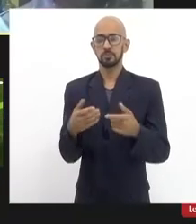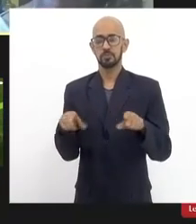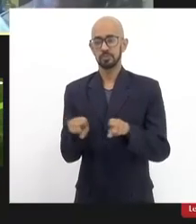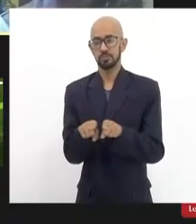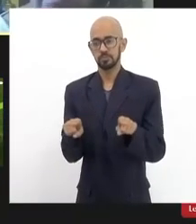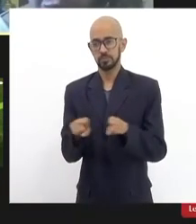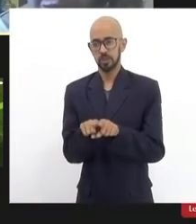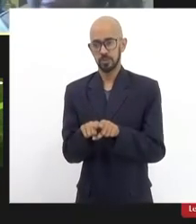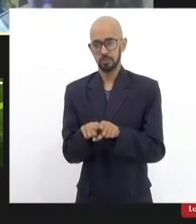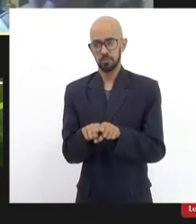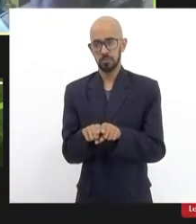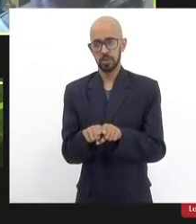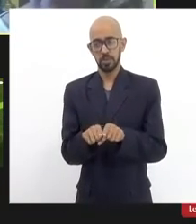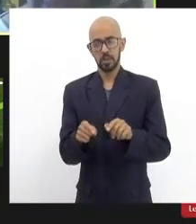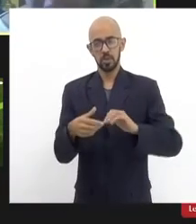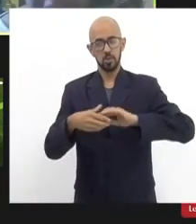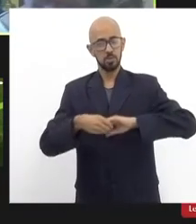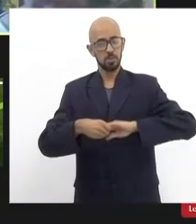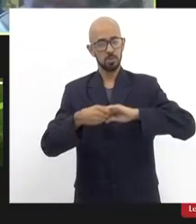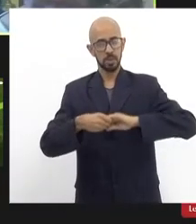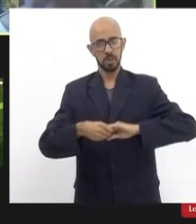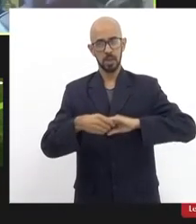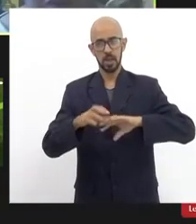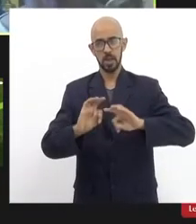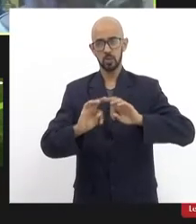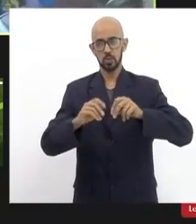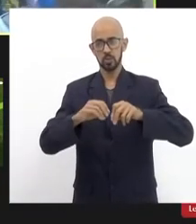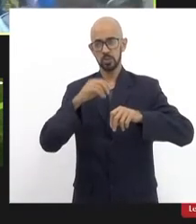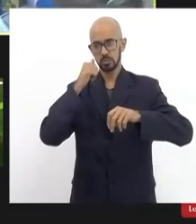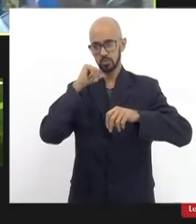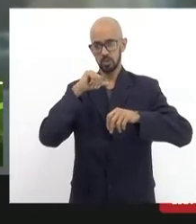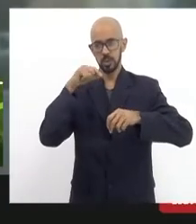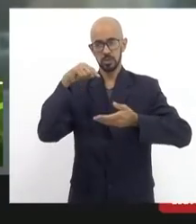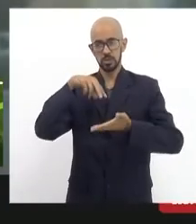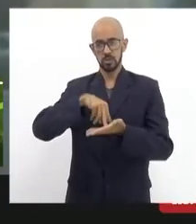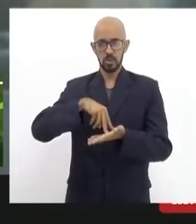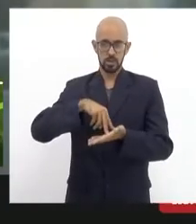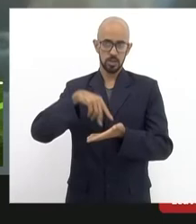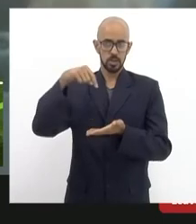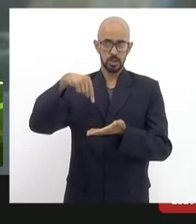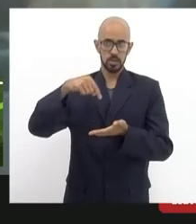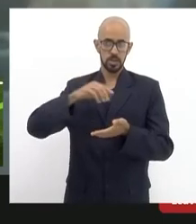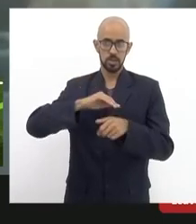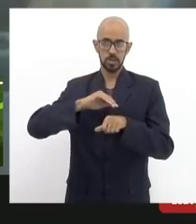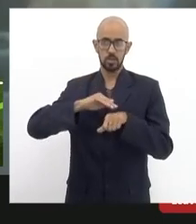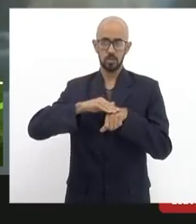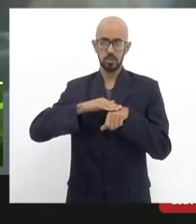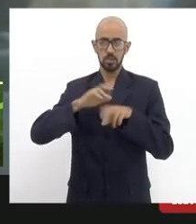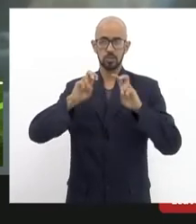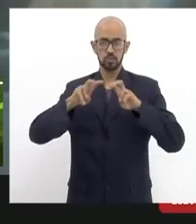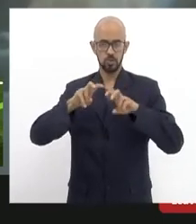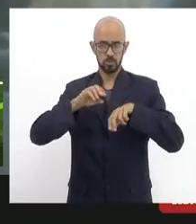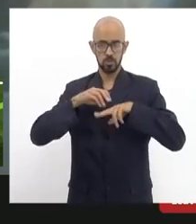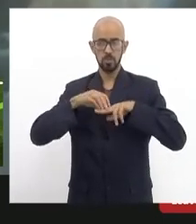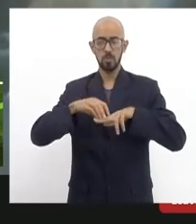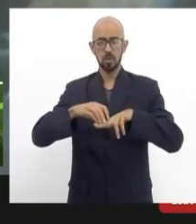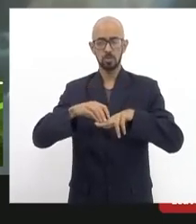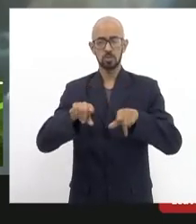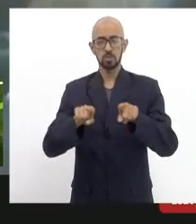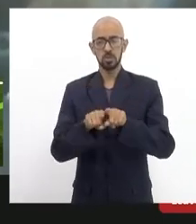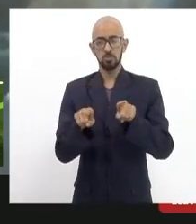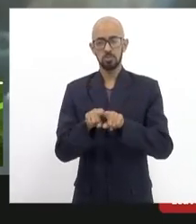pessoa dar flor cumprimentar as mulheres que estão aqui nessa roda na luta pelo bonde e dizer que